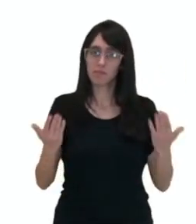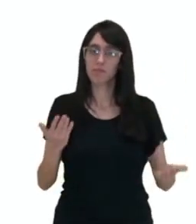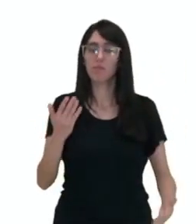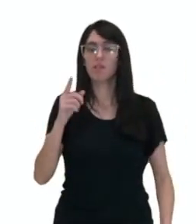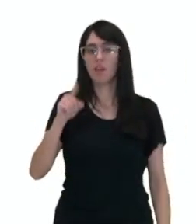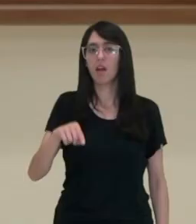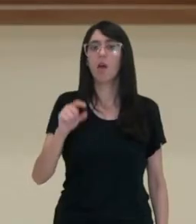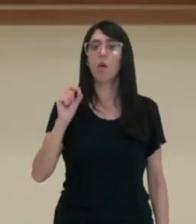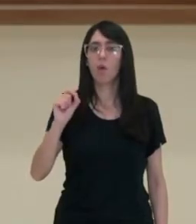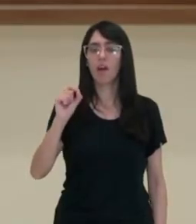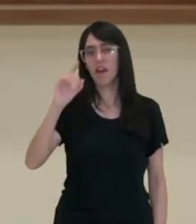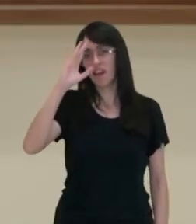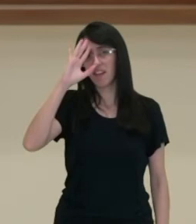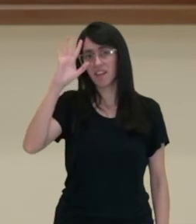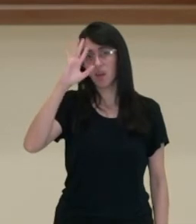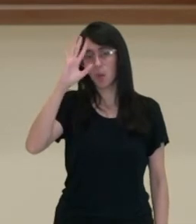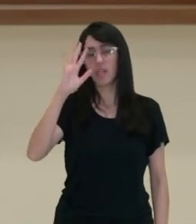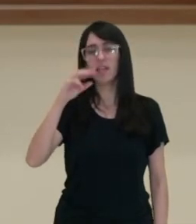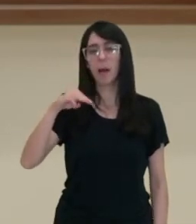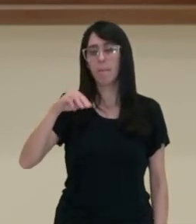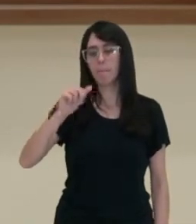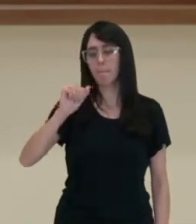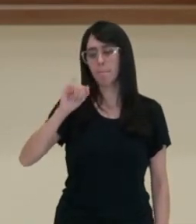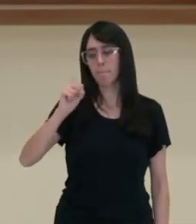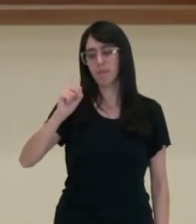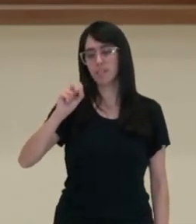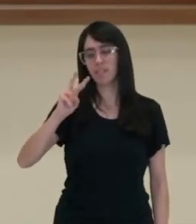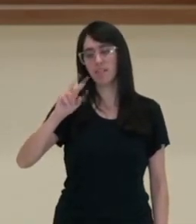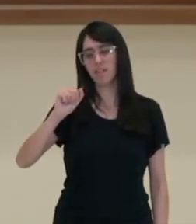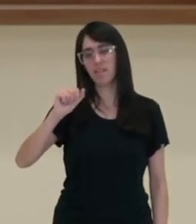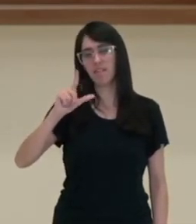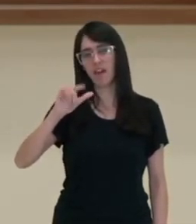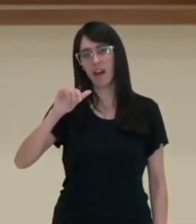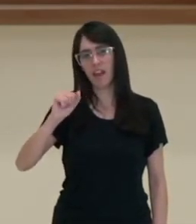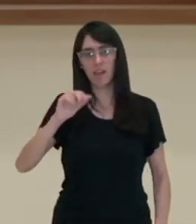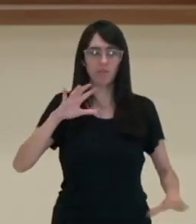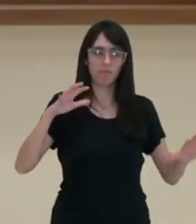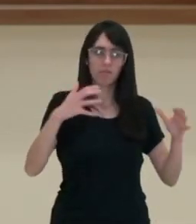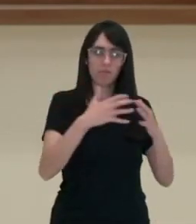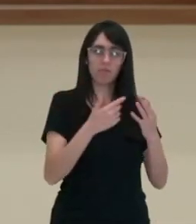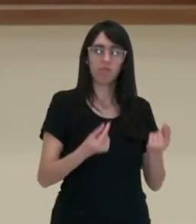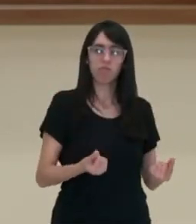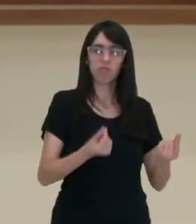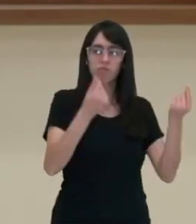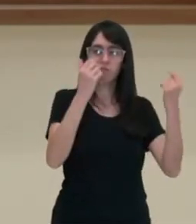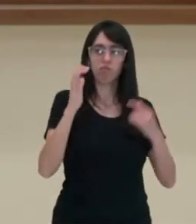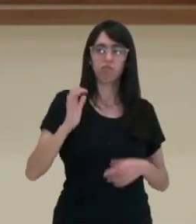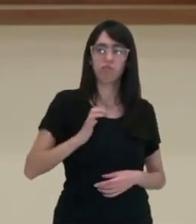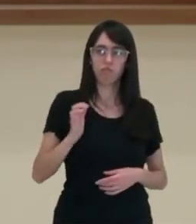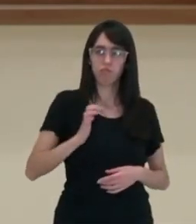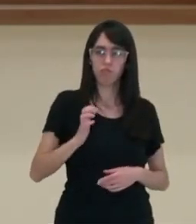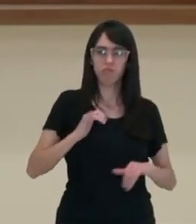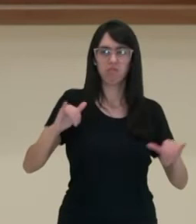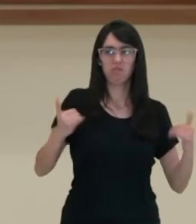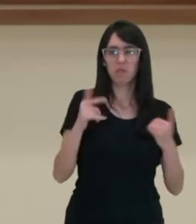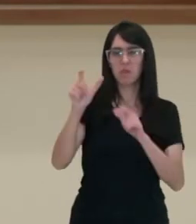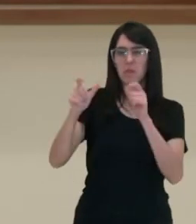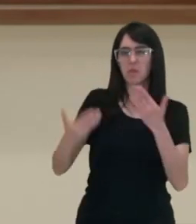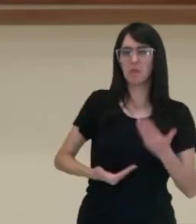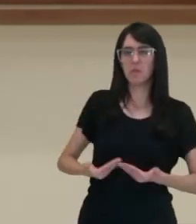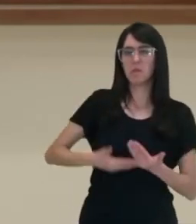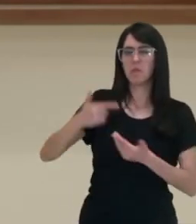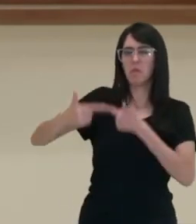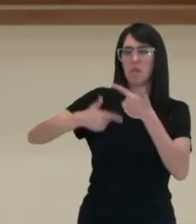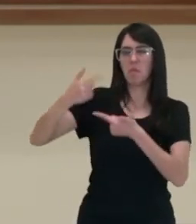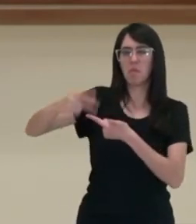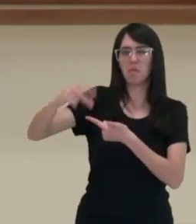conhece como a teoria da mais-valia, da burguesia que lucra na medida em que explora os trabalhadores, a mão de obra